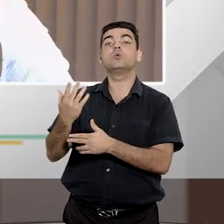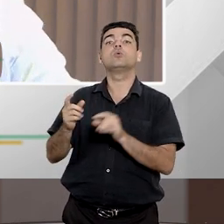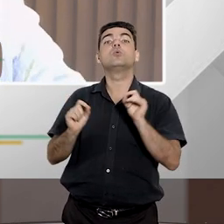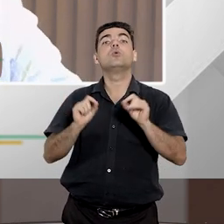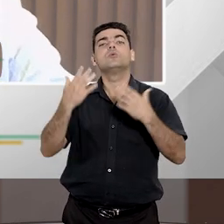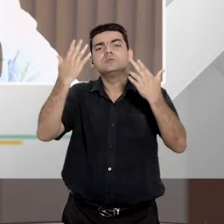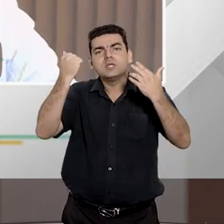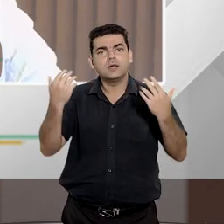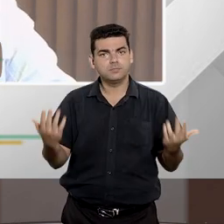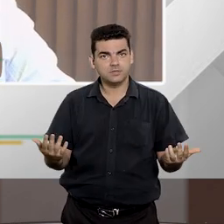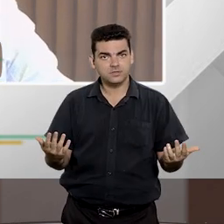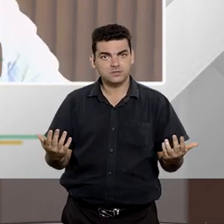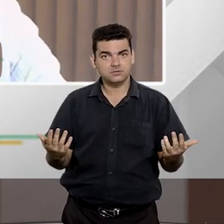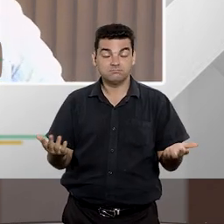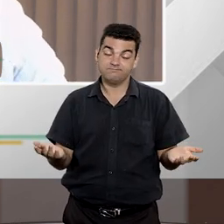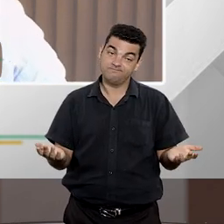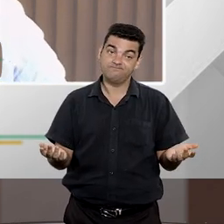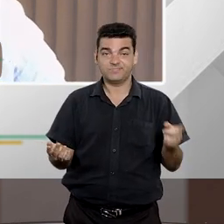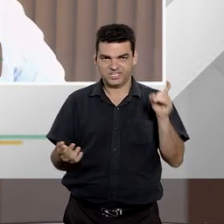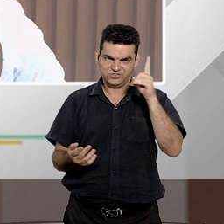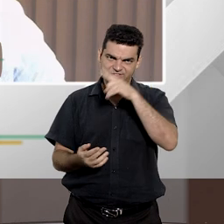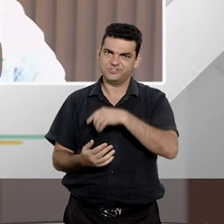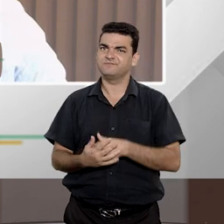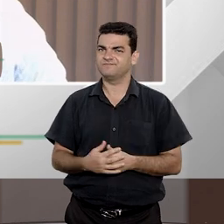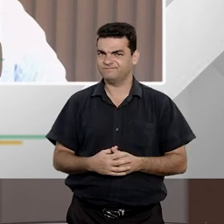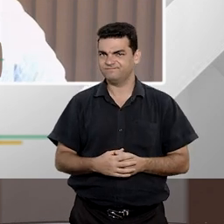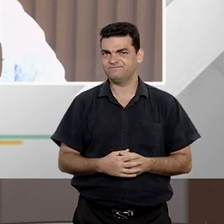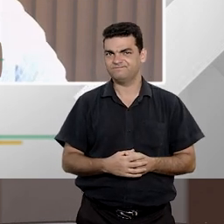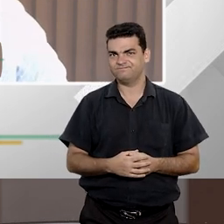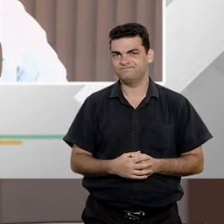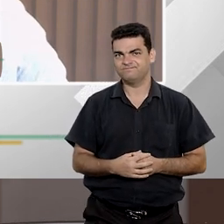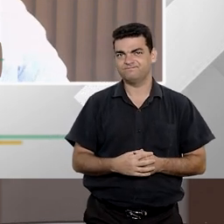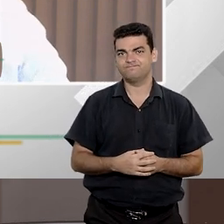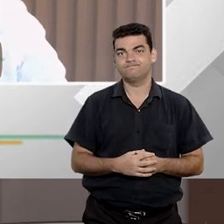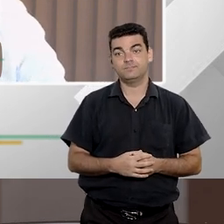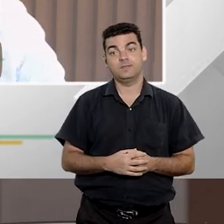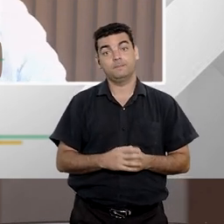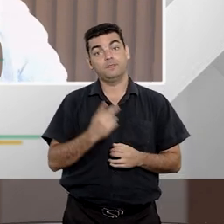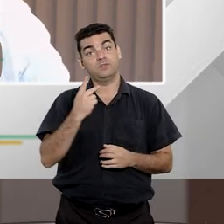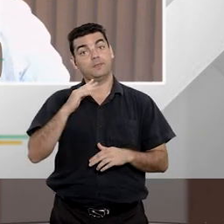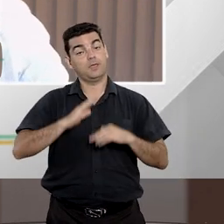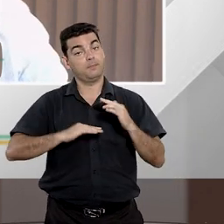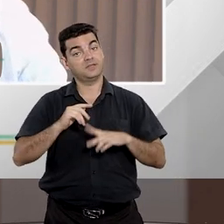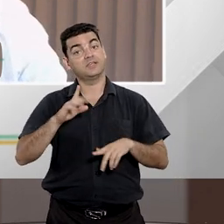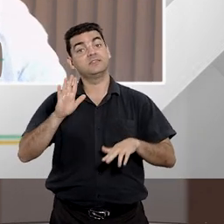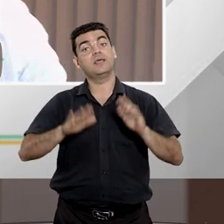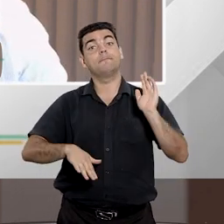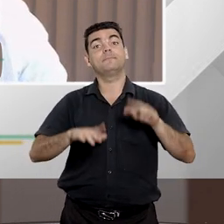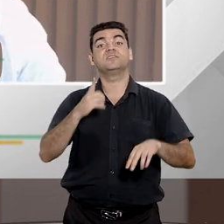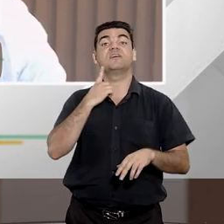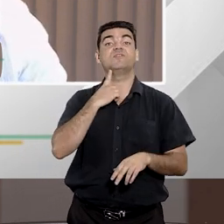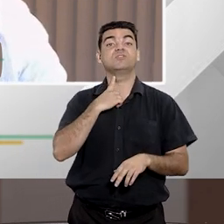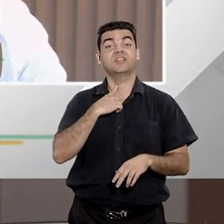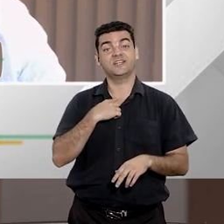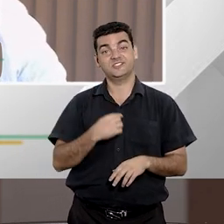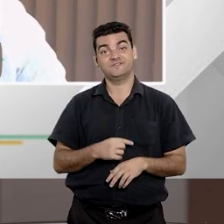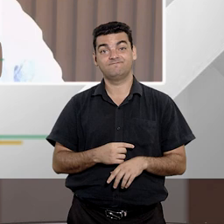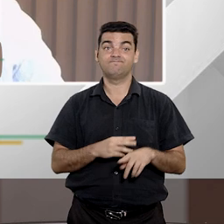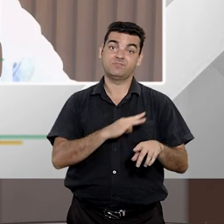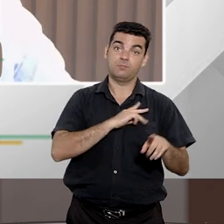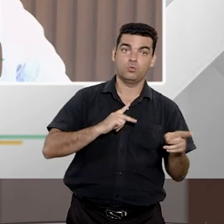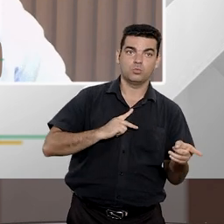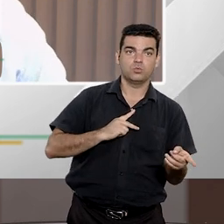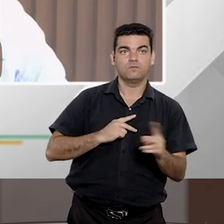defensoria pública? Isso é muito difícil. Na prática, eu vou dizer que depende muito da vontade institucional